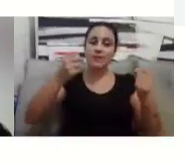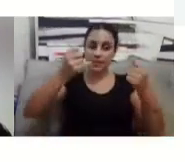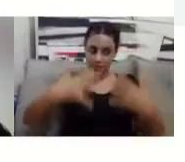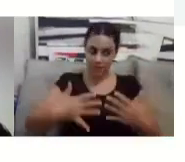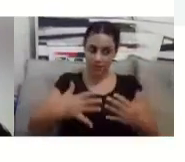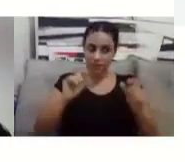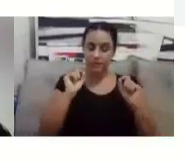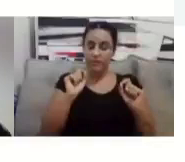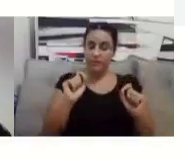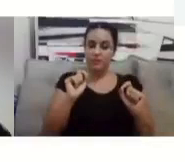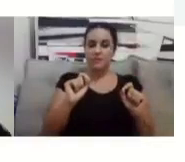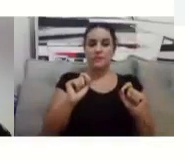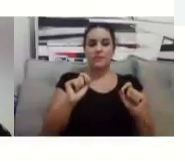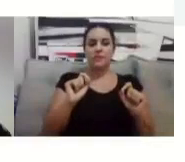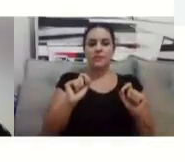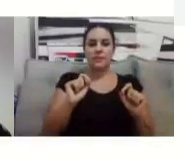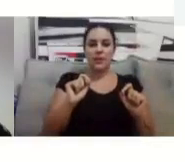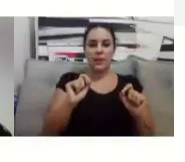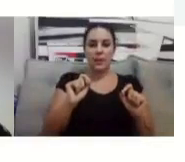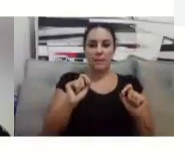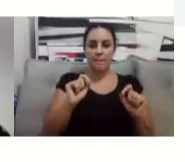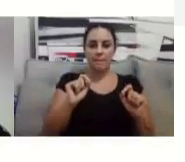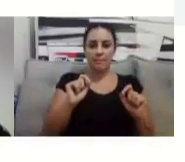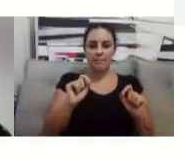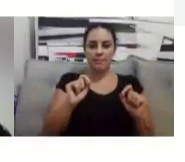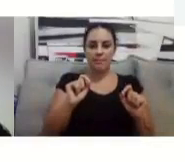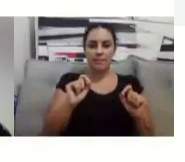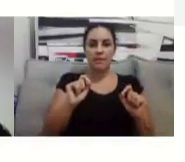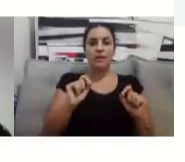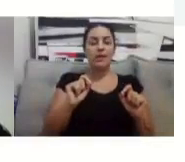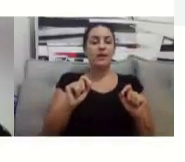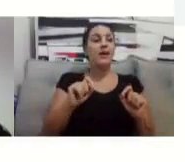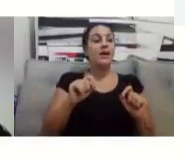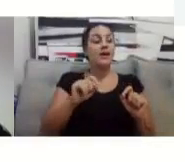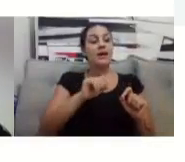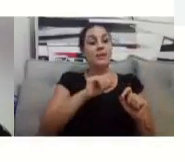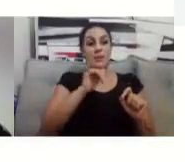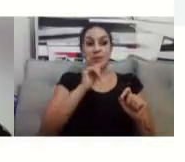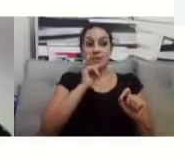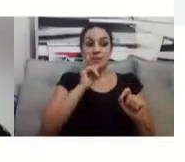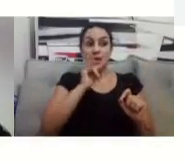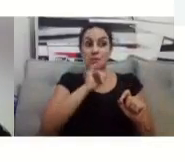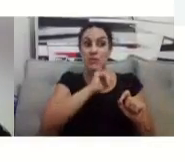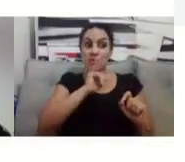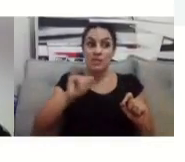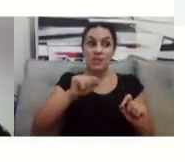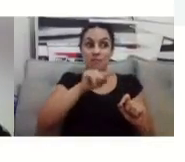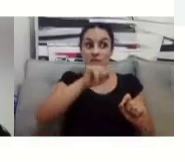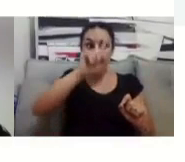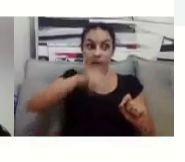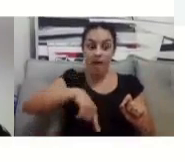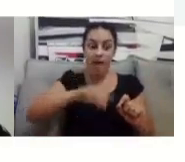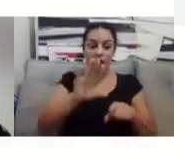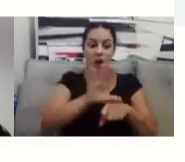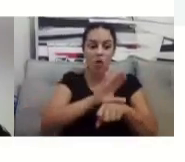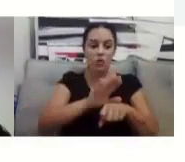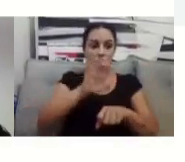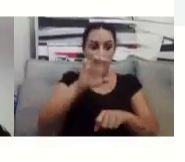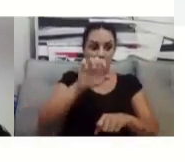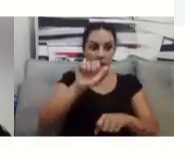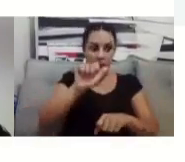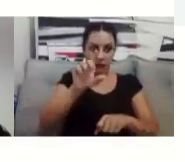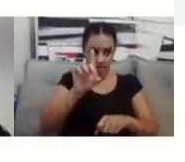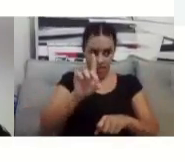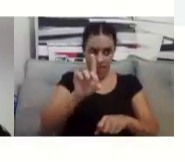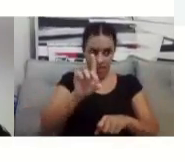aluno EAD reprova por falta? Não. Se vocês faltarem todas as aulas presenciais, vocês ficarão